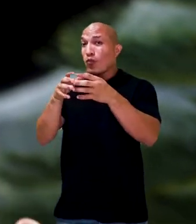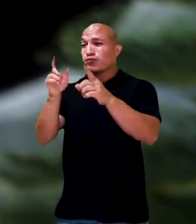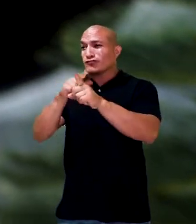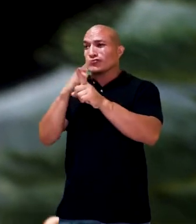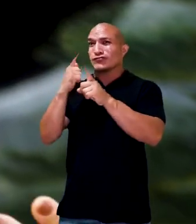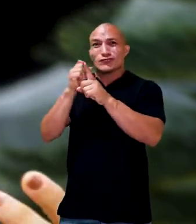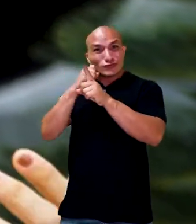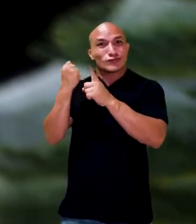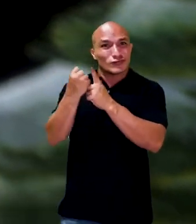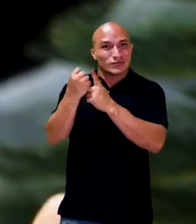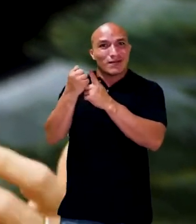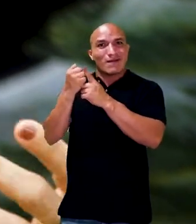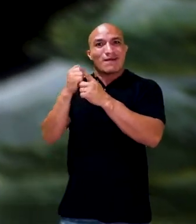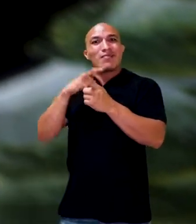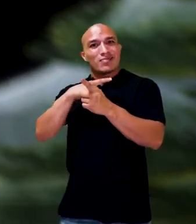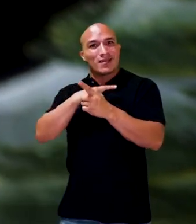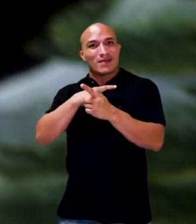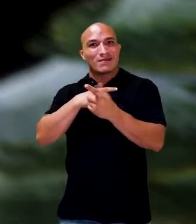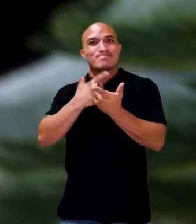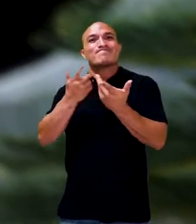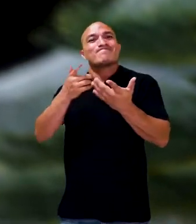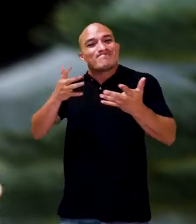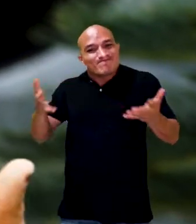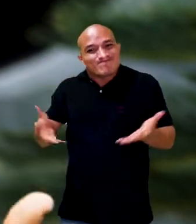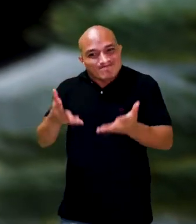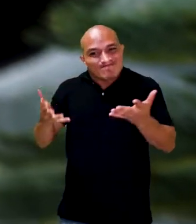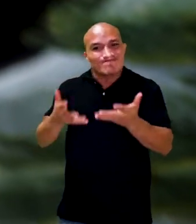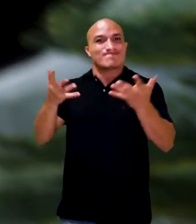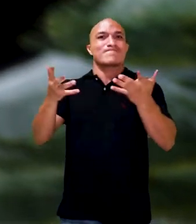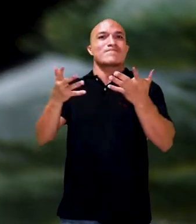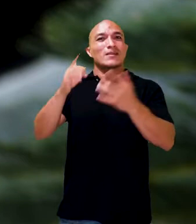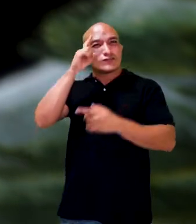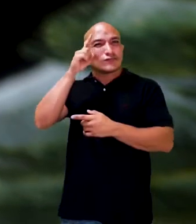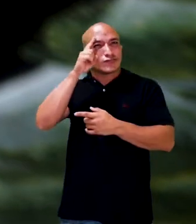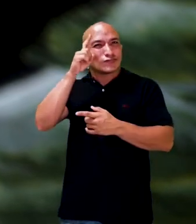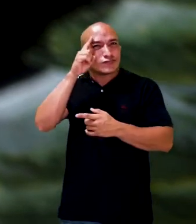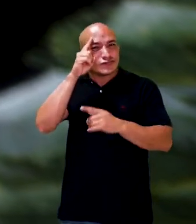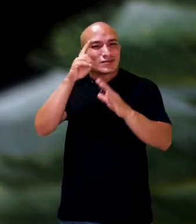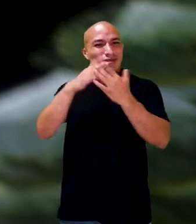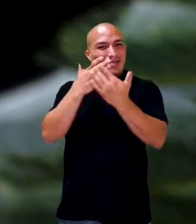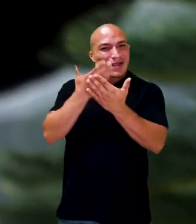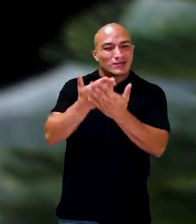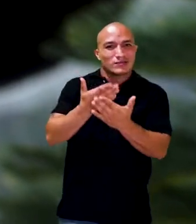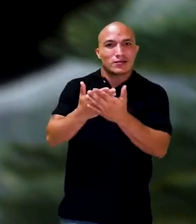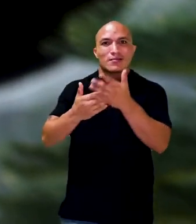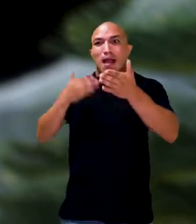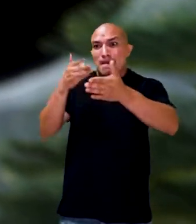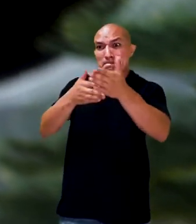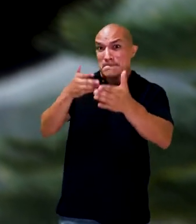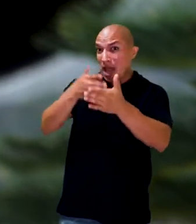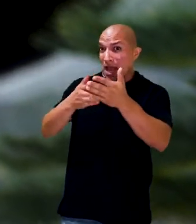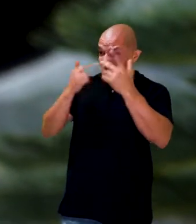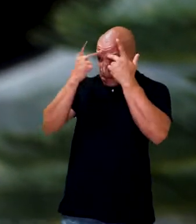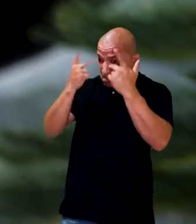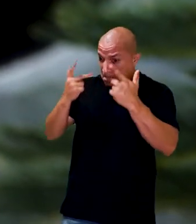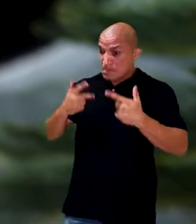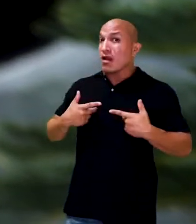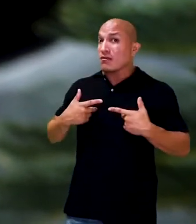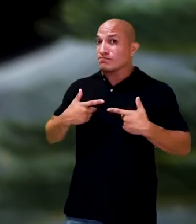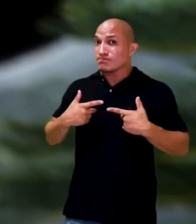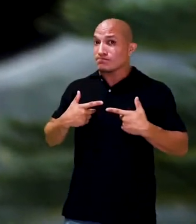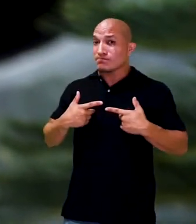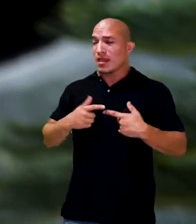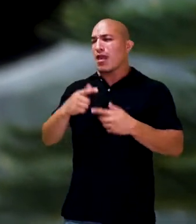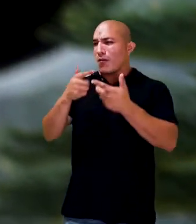esse grupo social participe de forma ativa da vida cotidiana da escola e que as barreiras